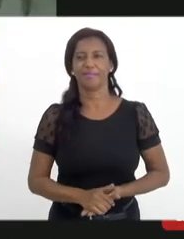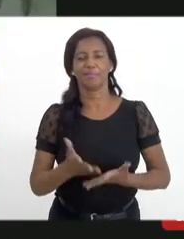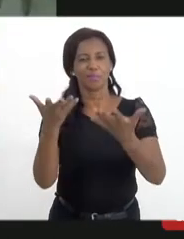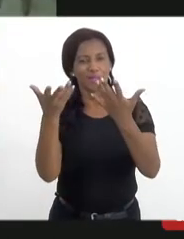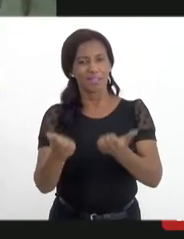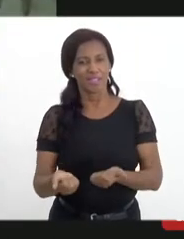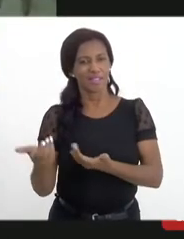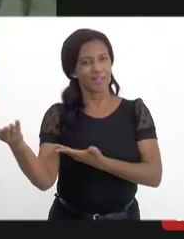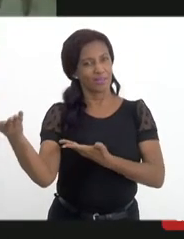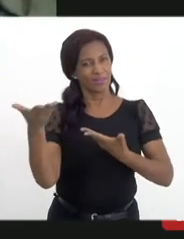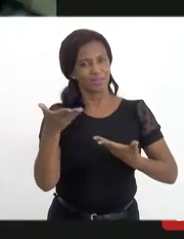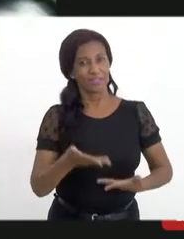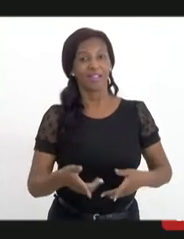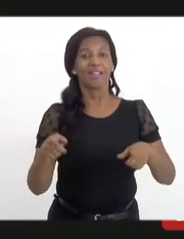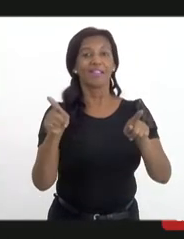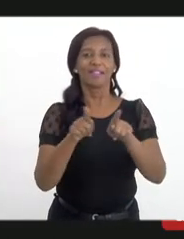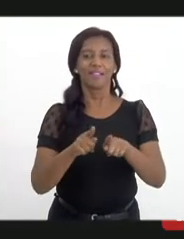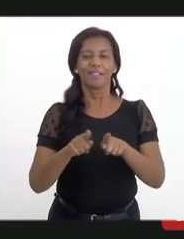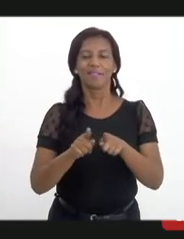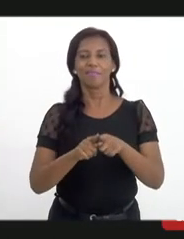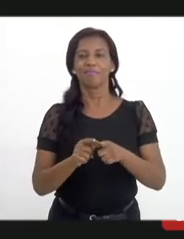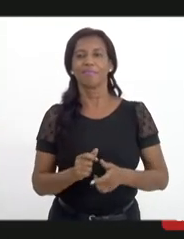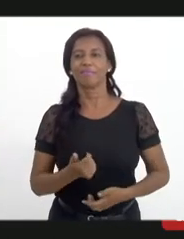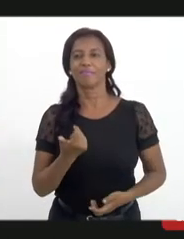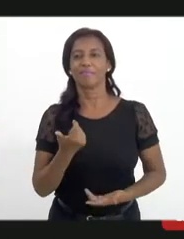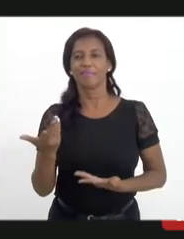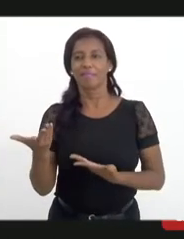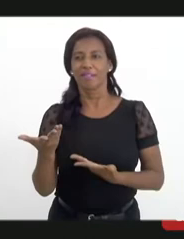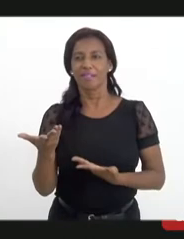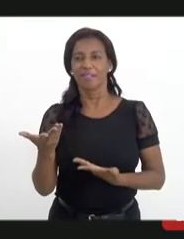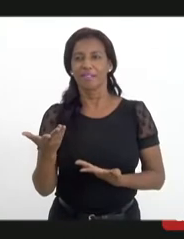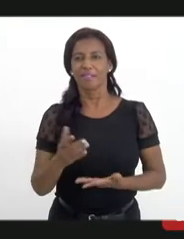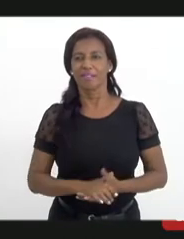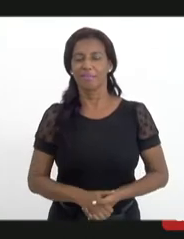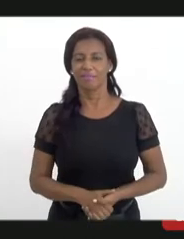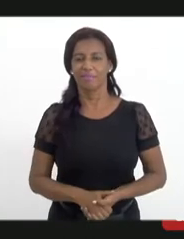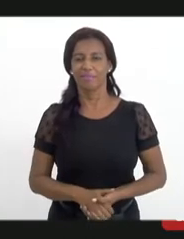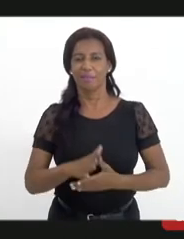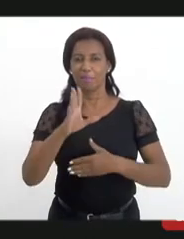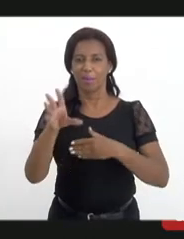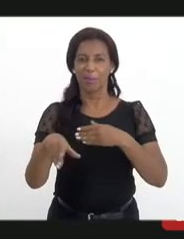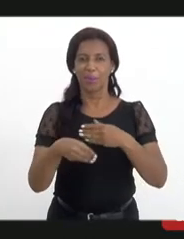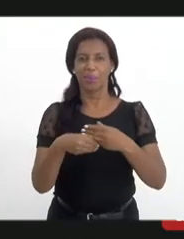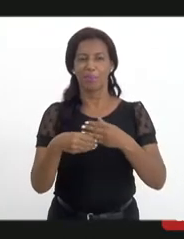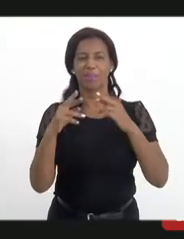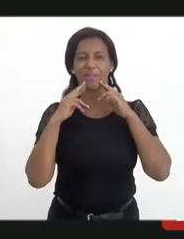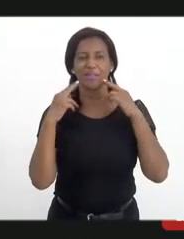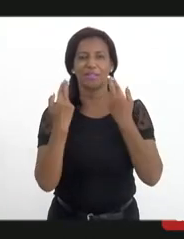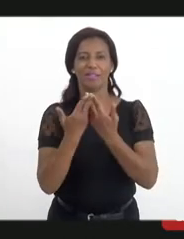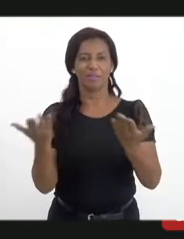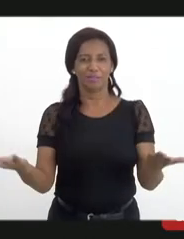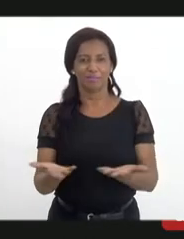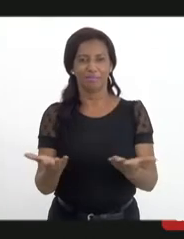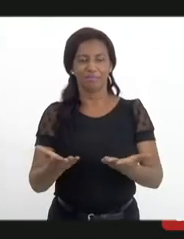acertar o nosso convite e também a palavra está com a senhora para complementar na nossa audiência de hoje.